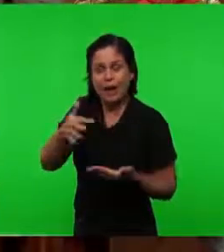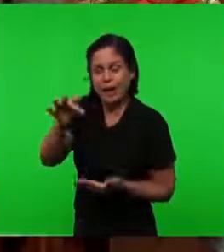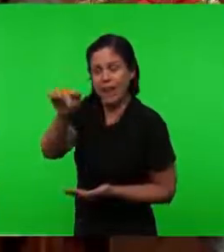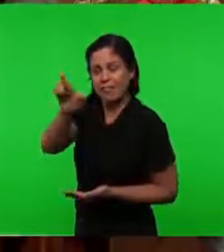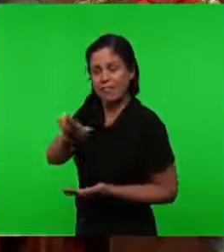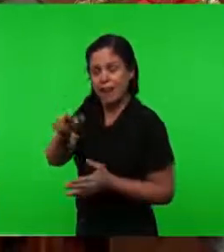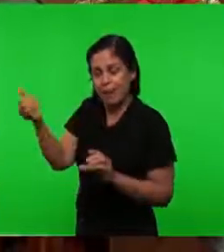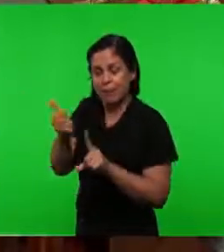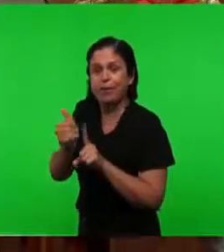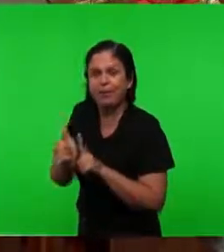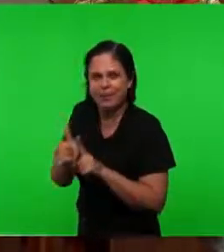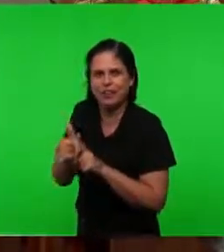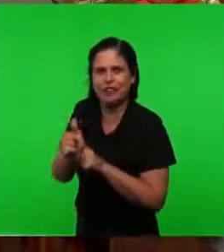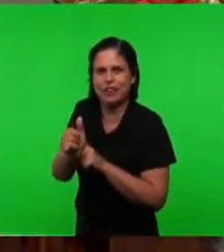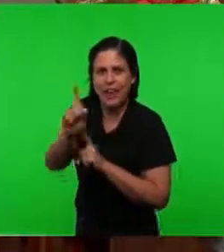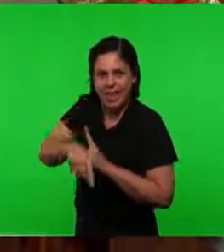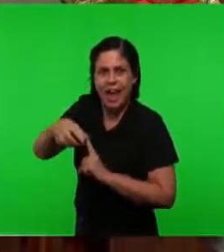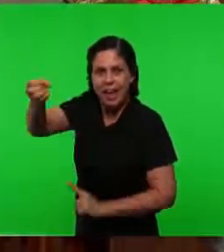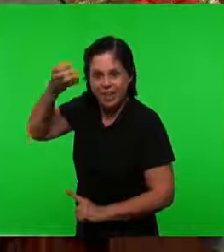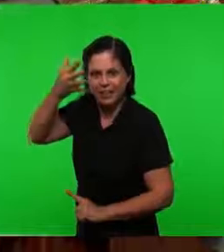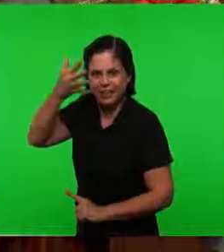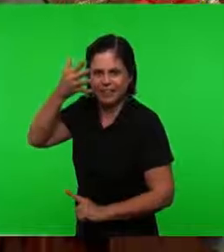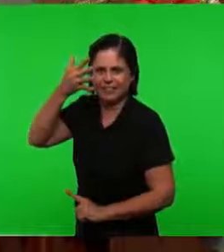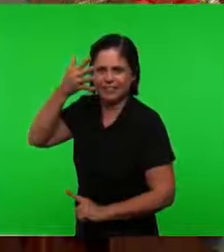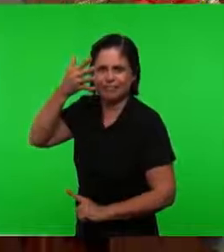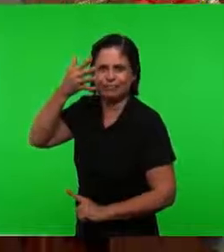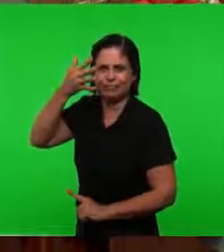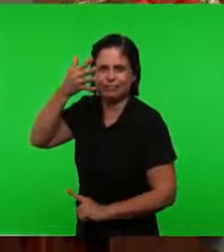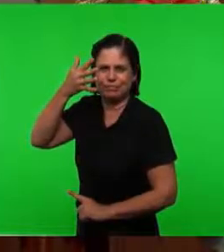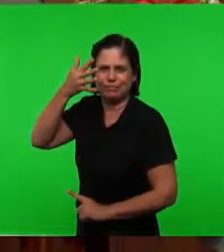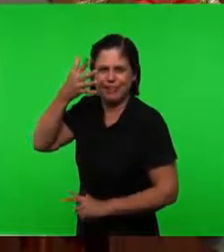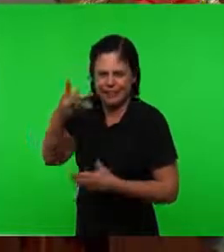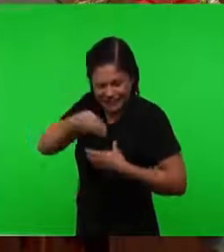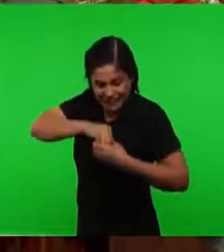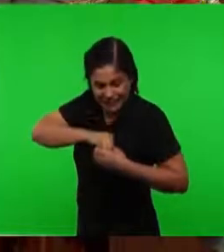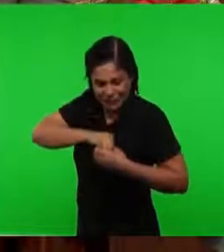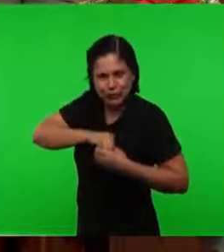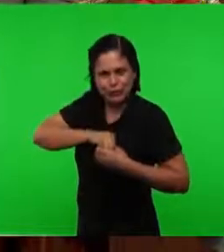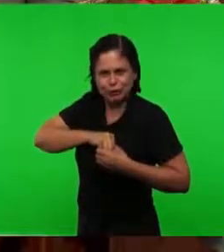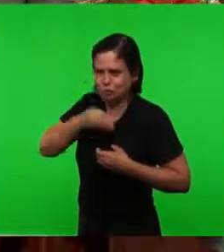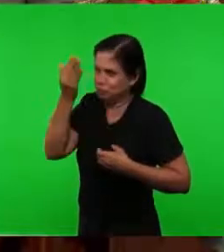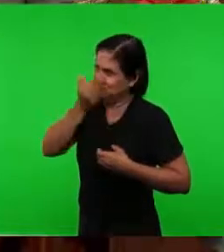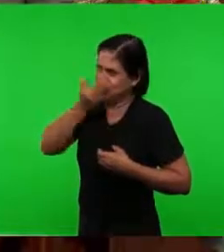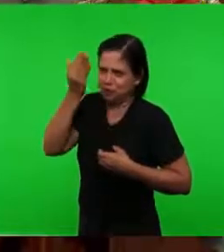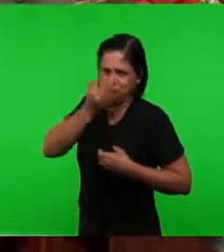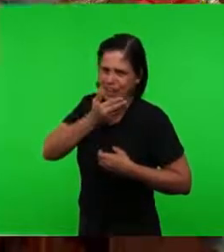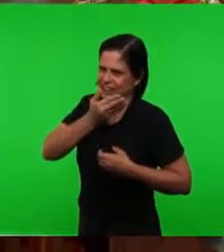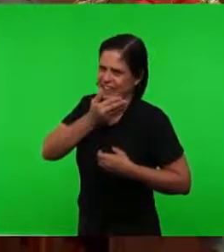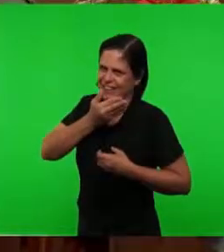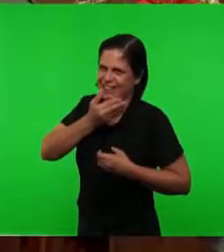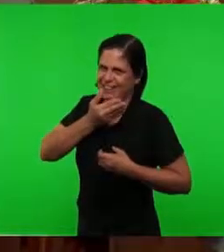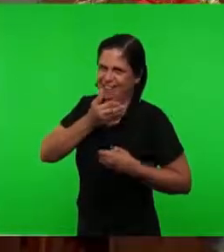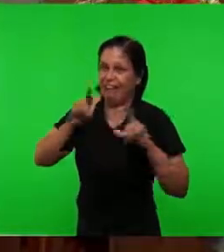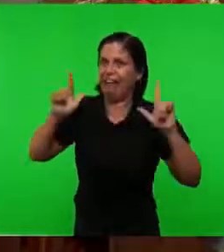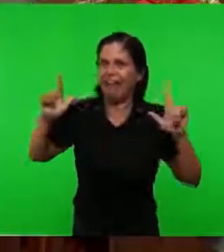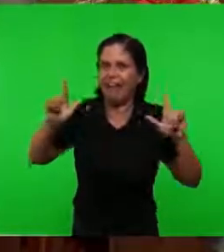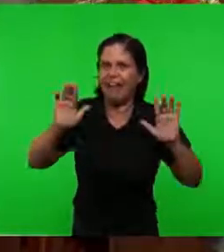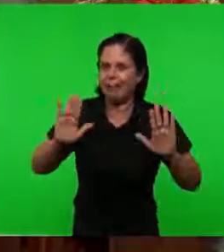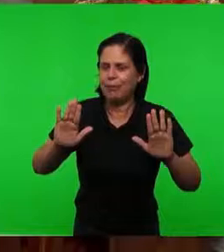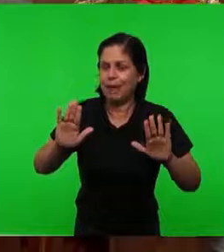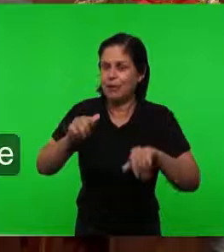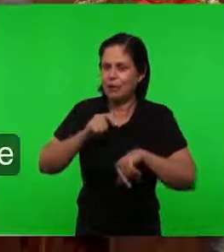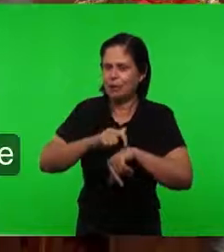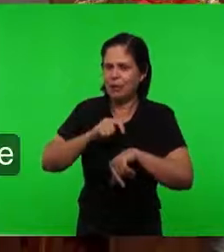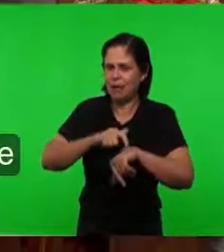É aquilo que é A revelação Aquilo está lá No interior Que não está No exterior Quando a